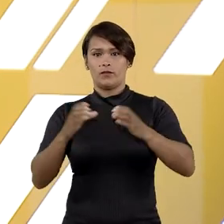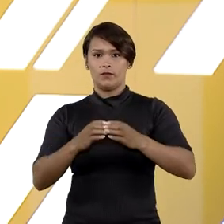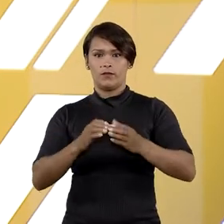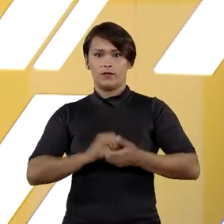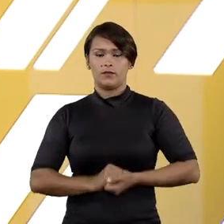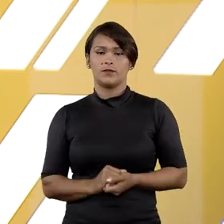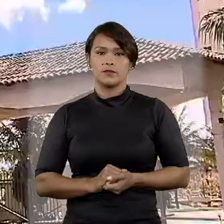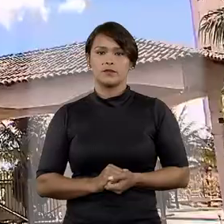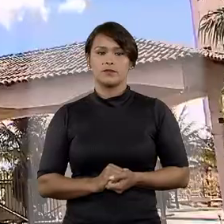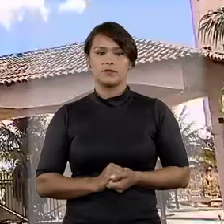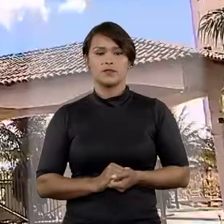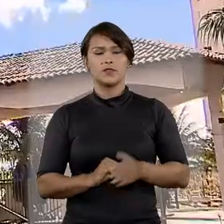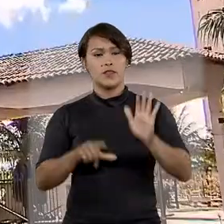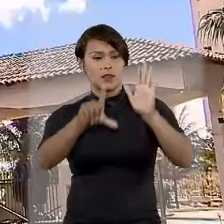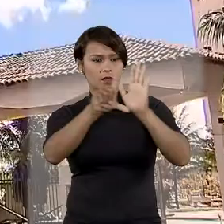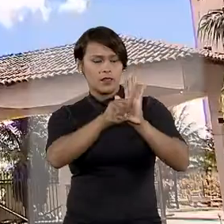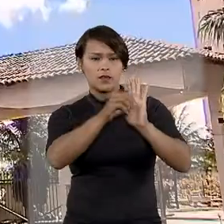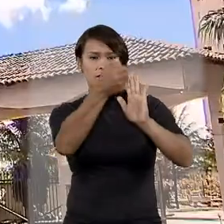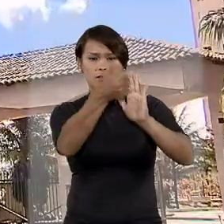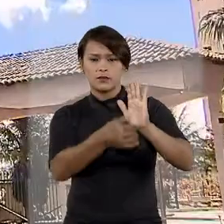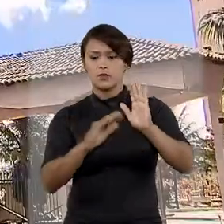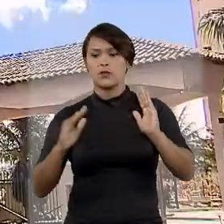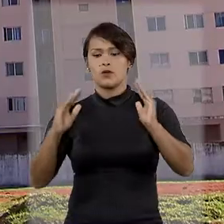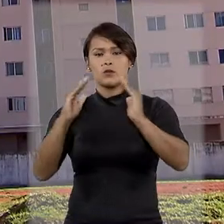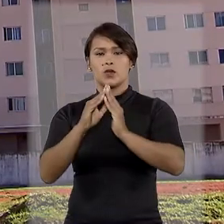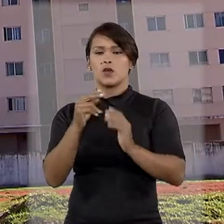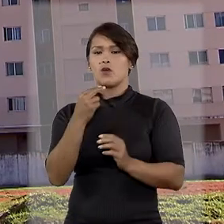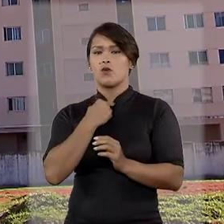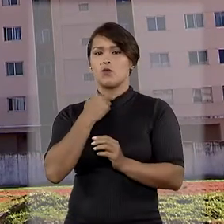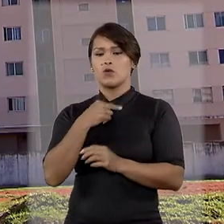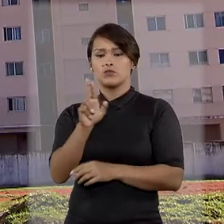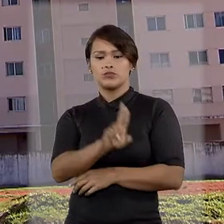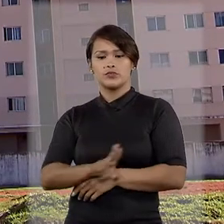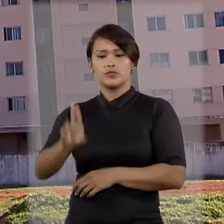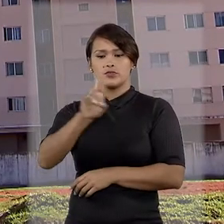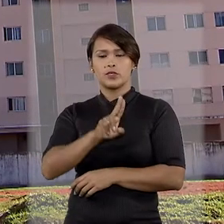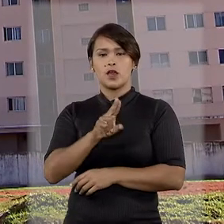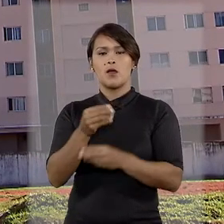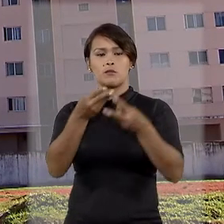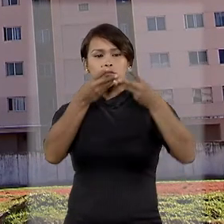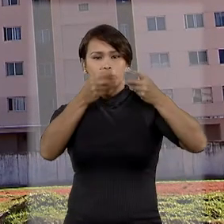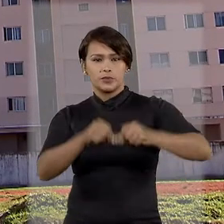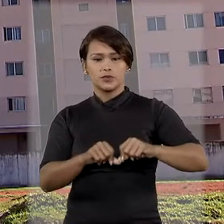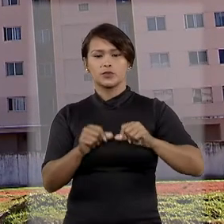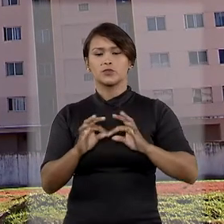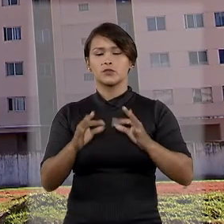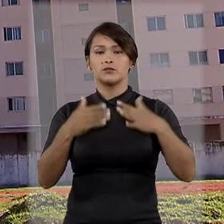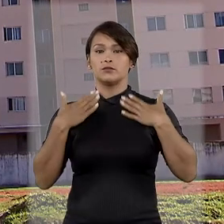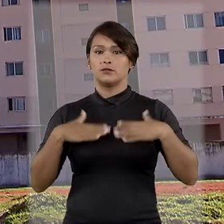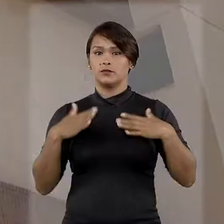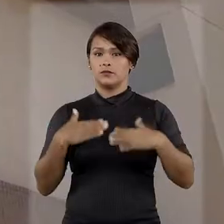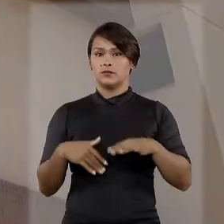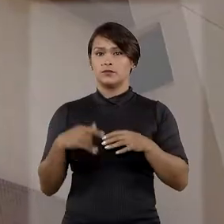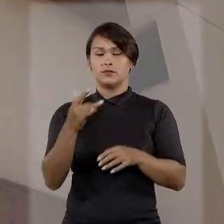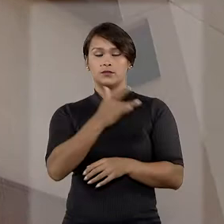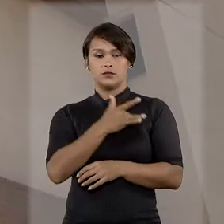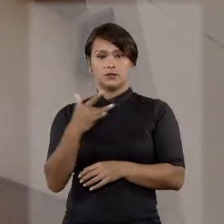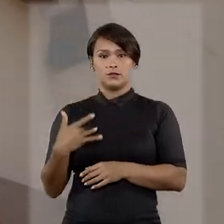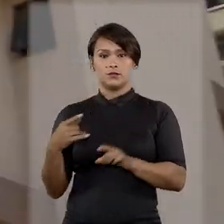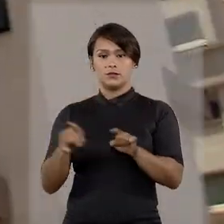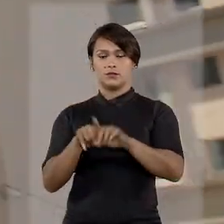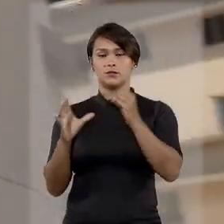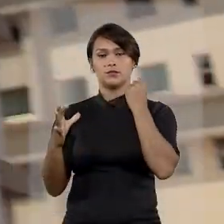terceira turma. Está na lei, um imóvel não pode ser utilizado de maneira prejudicial ao sossego, à